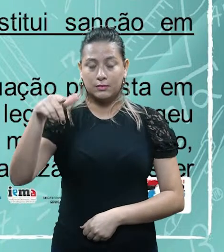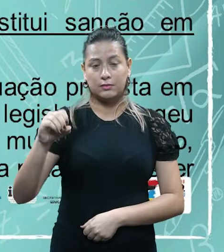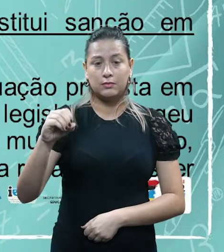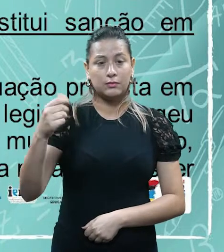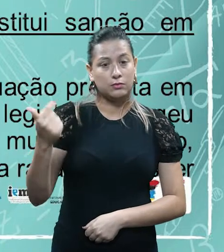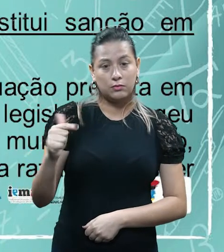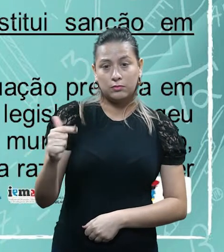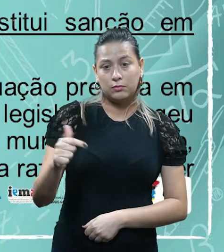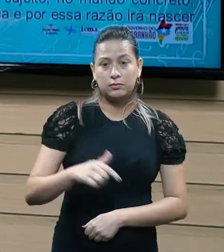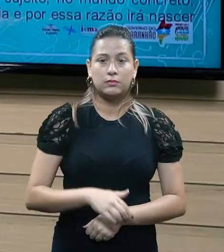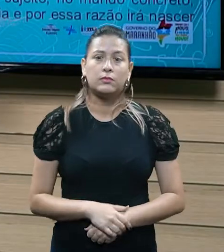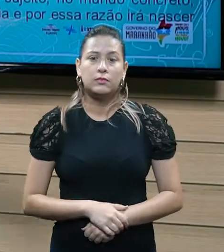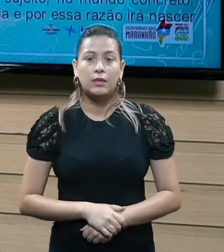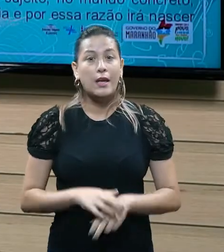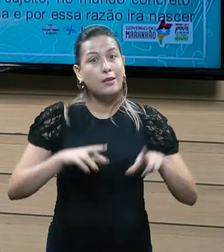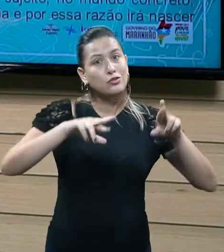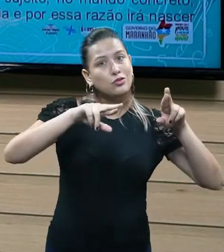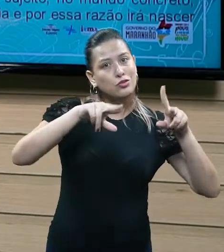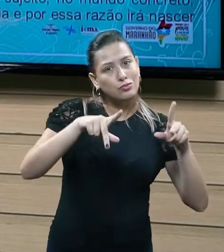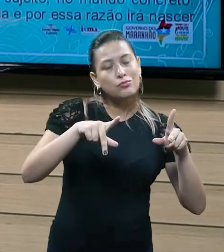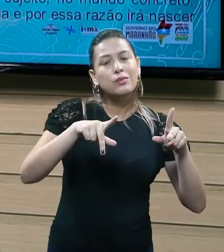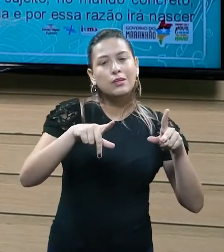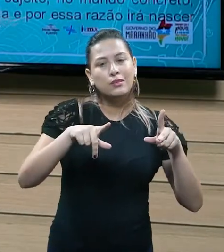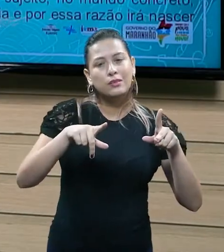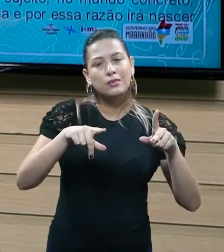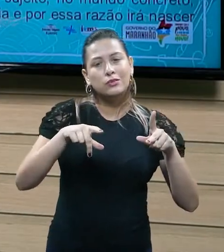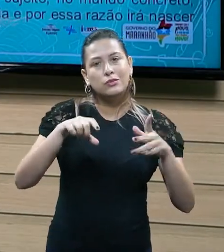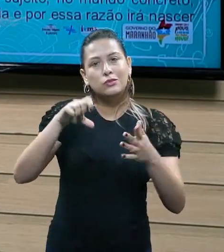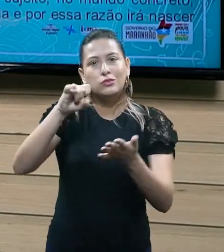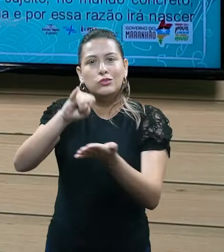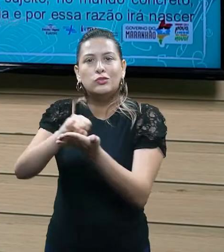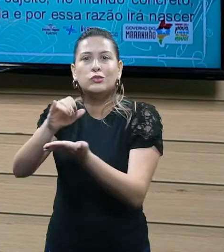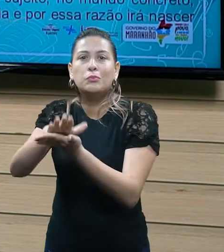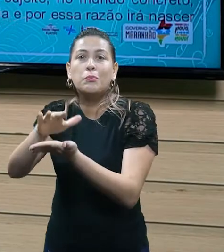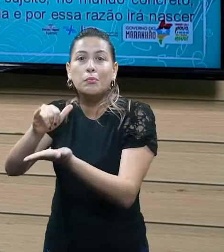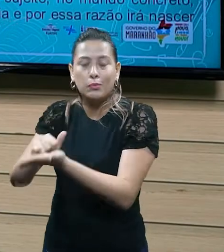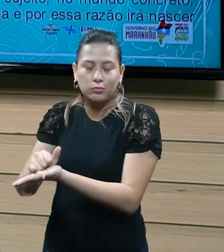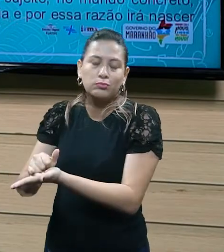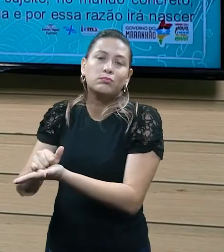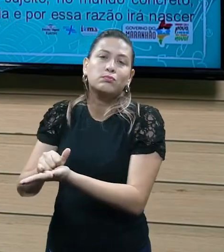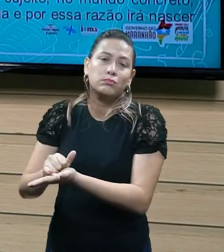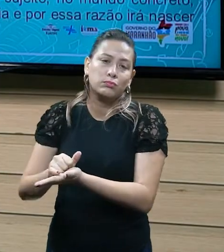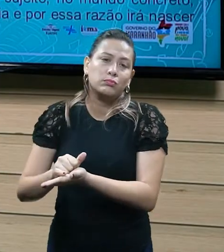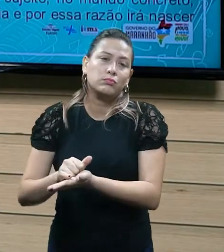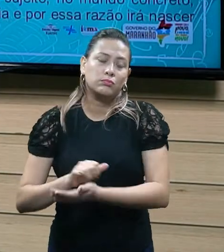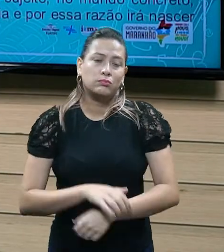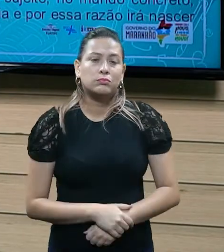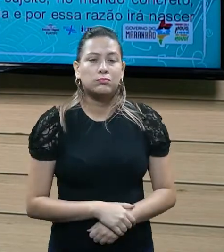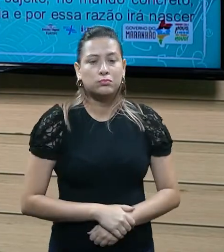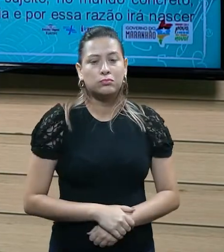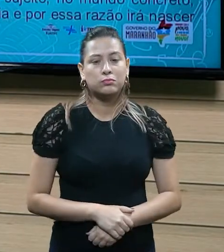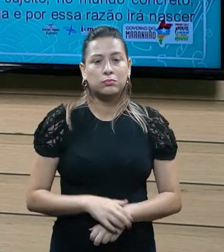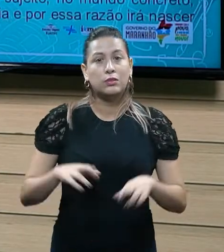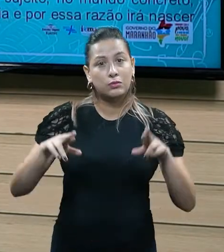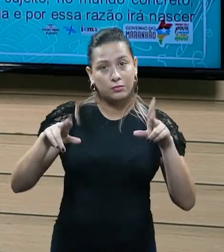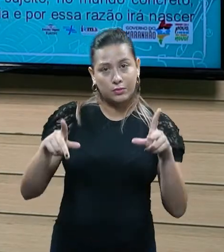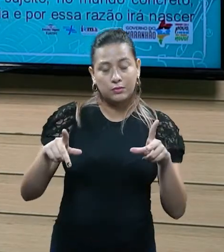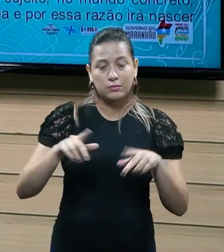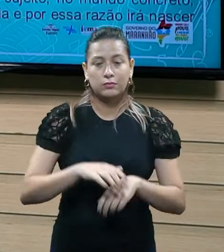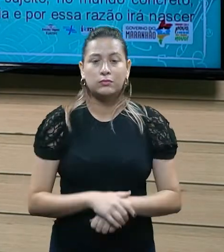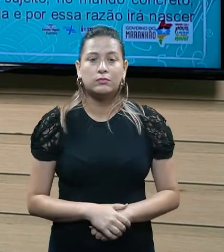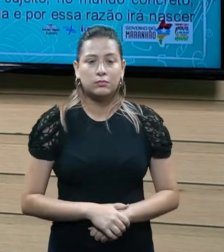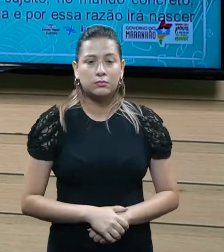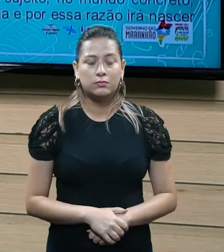confunde com multa, né, a multa, justamente é o que eu falei para vocês lá no início, ela constitui uma sanção em virtude de um